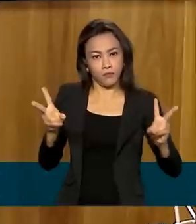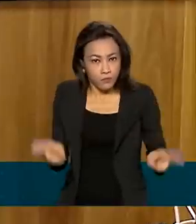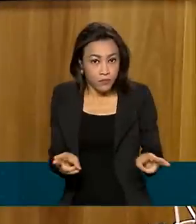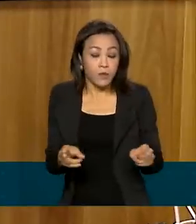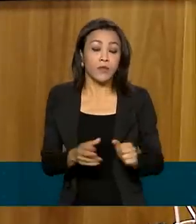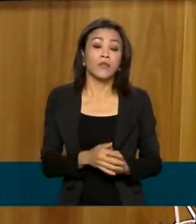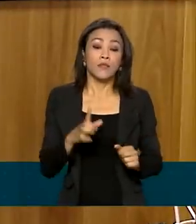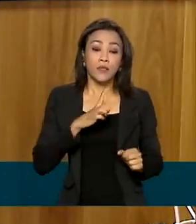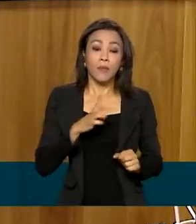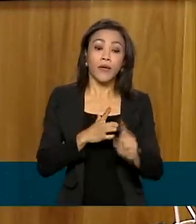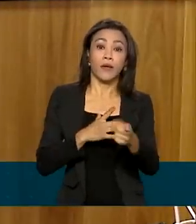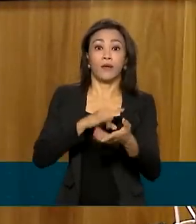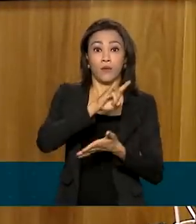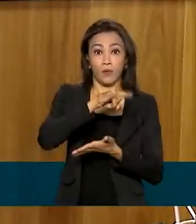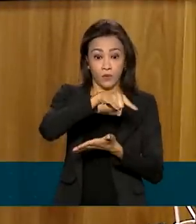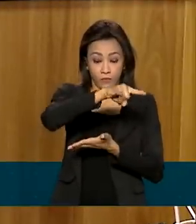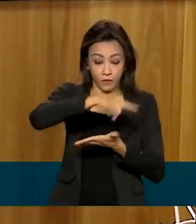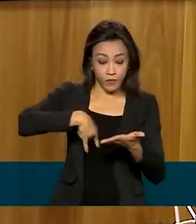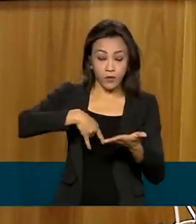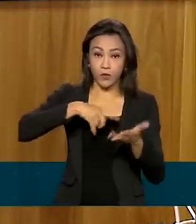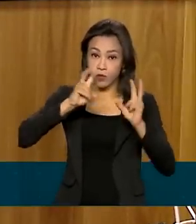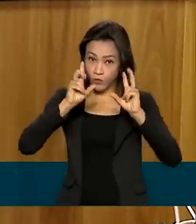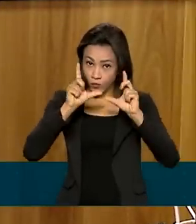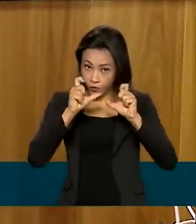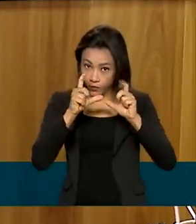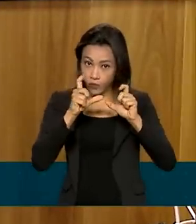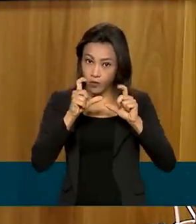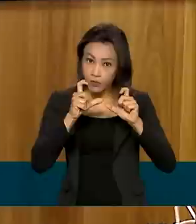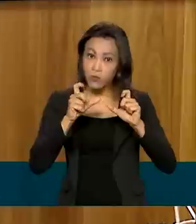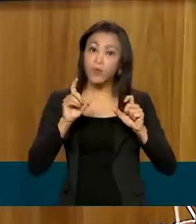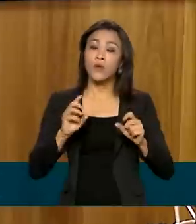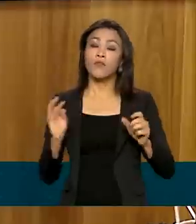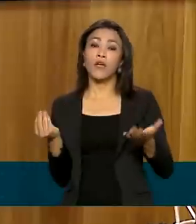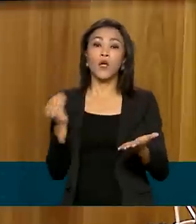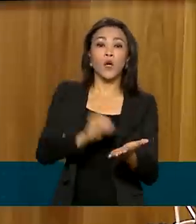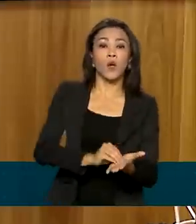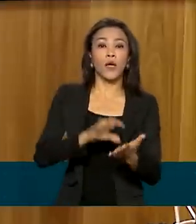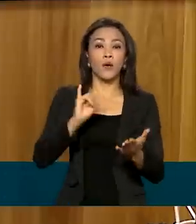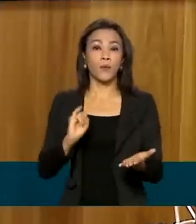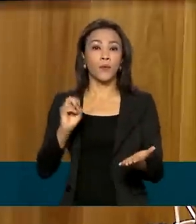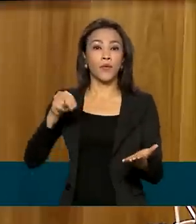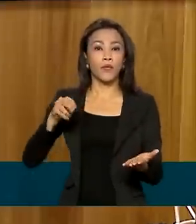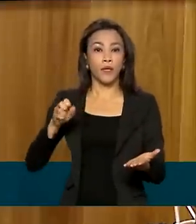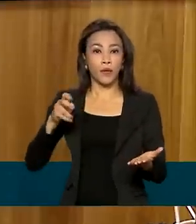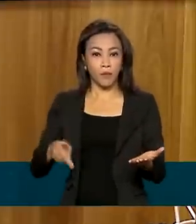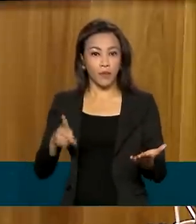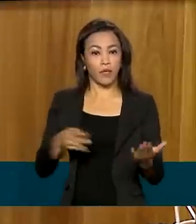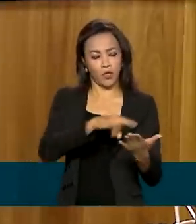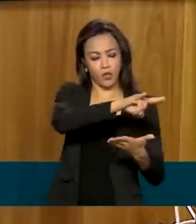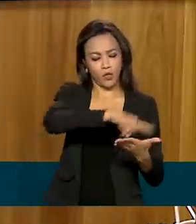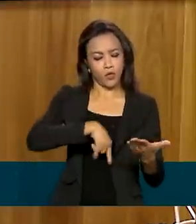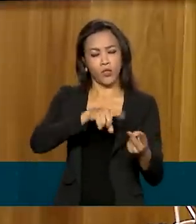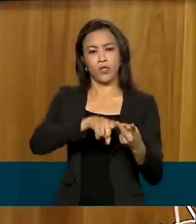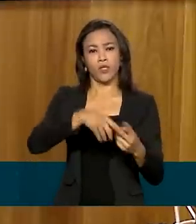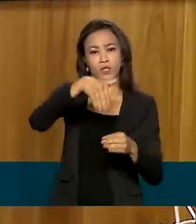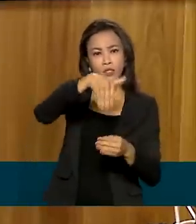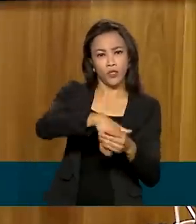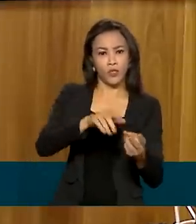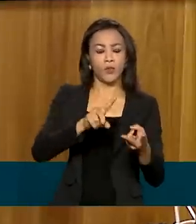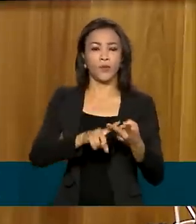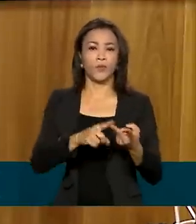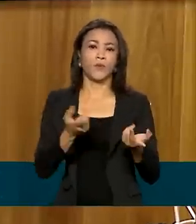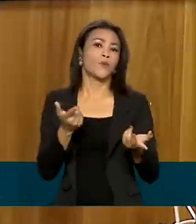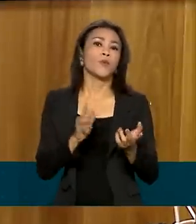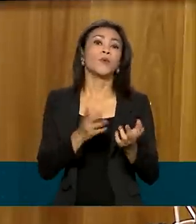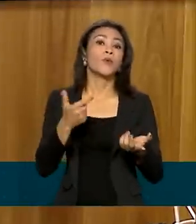tradicional de documentos com foto, o Inep incluiu, na verdade, os documentos digitais e título, a Carteira